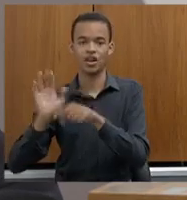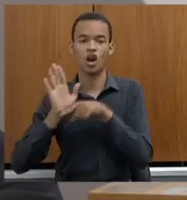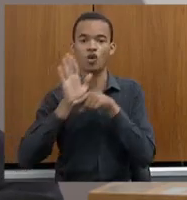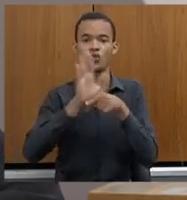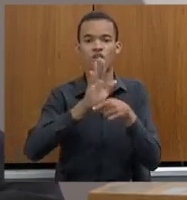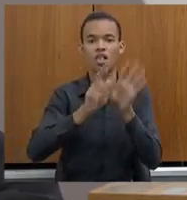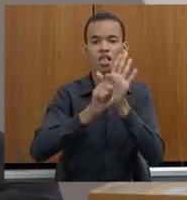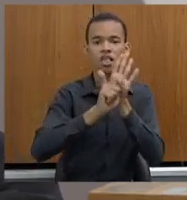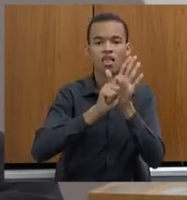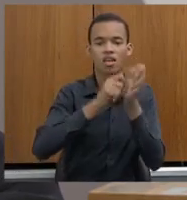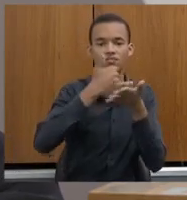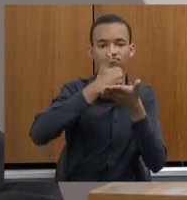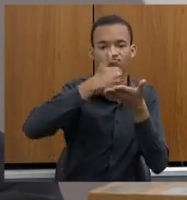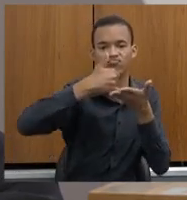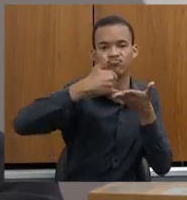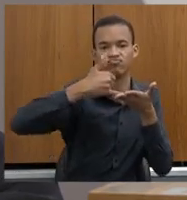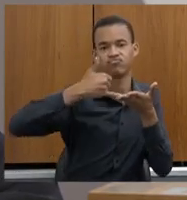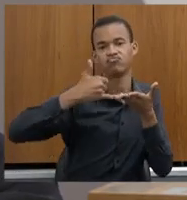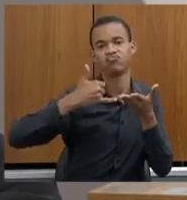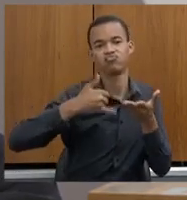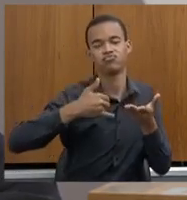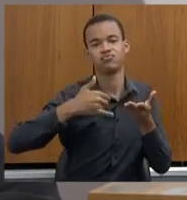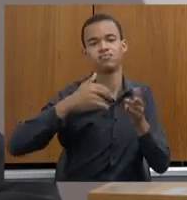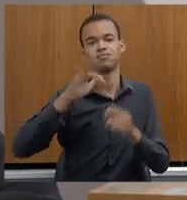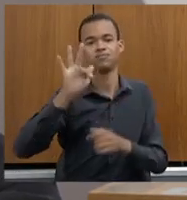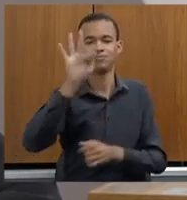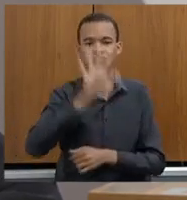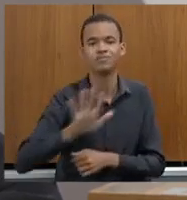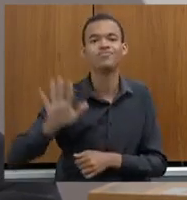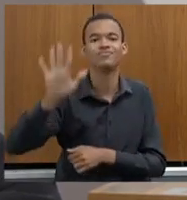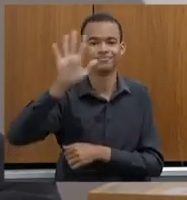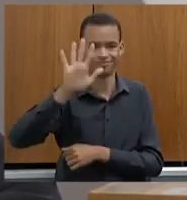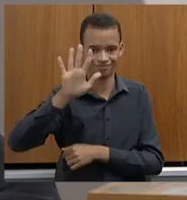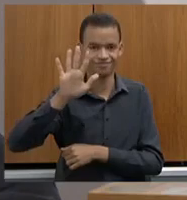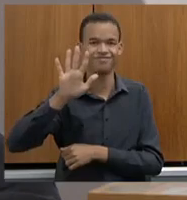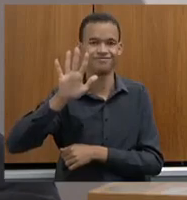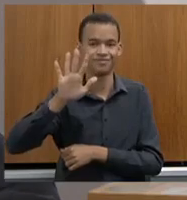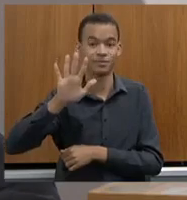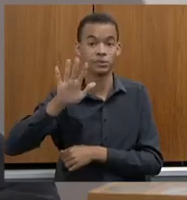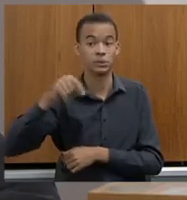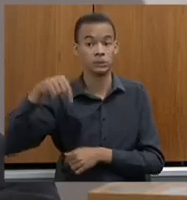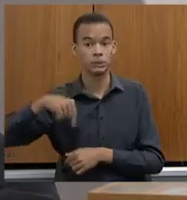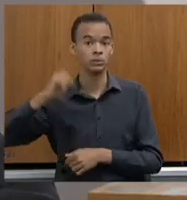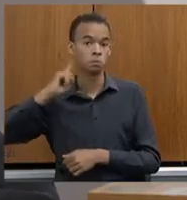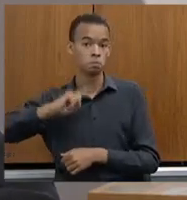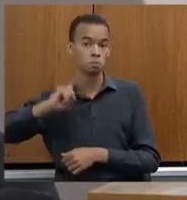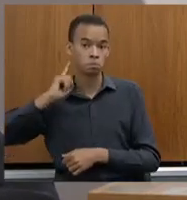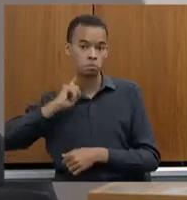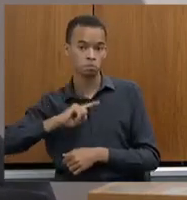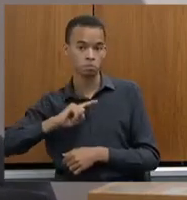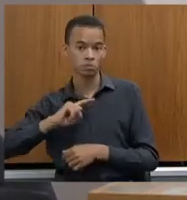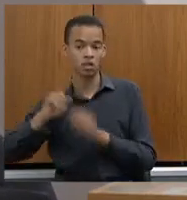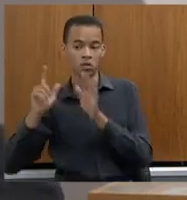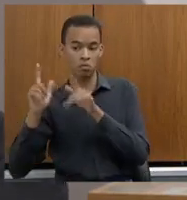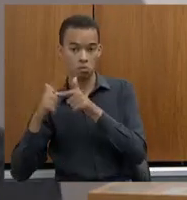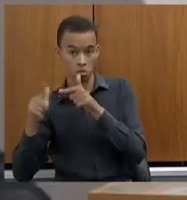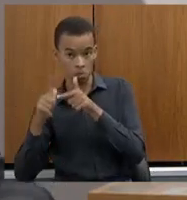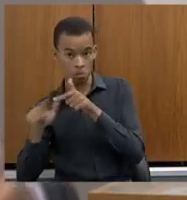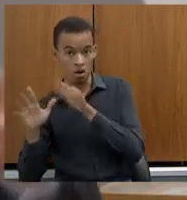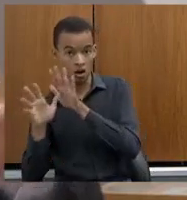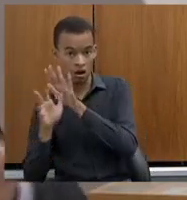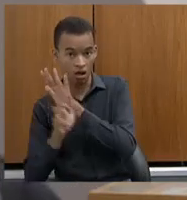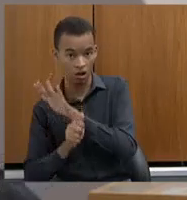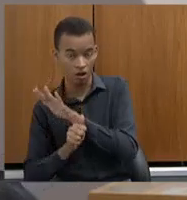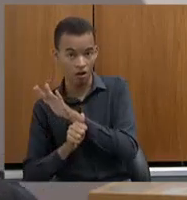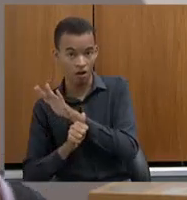Mas a Polícia Civil do Estado de Minas Gerais é que está envolvida num crime federal. As crianças estão sendo